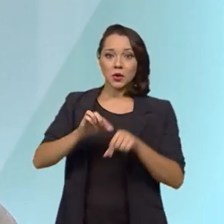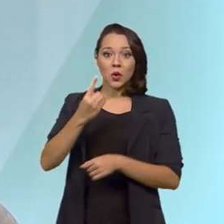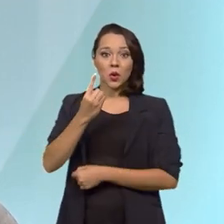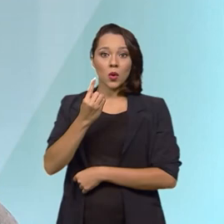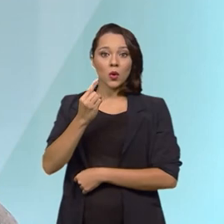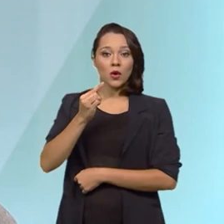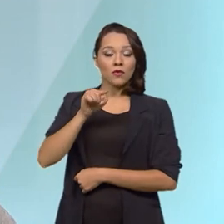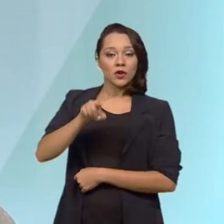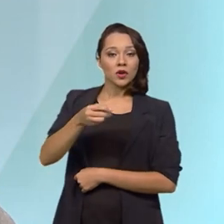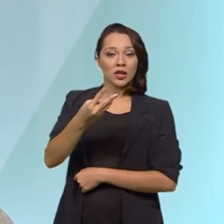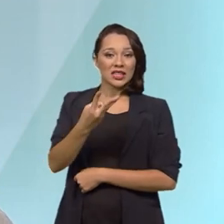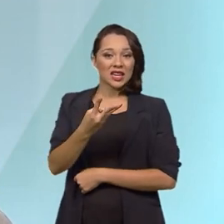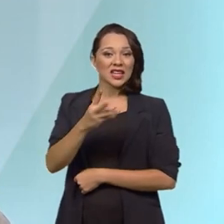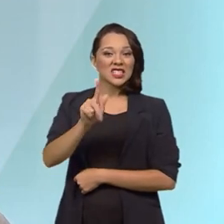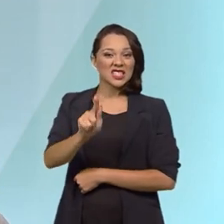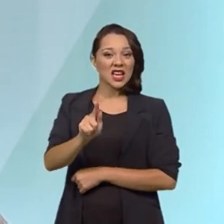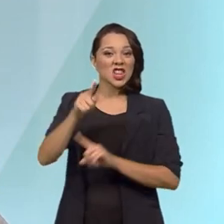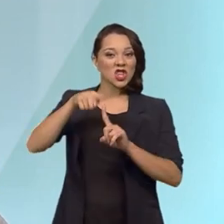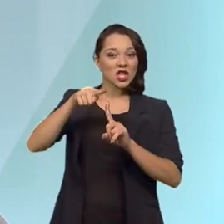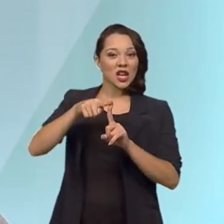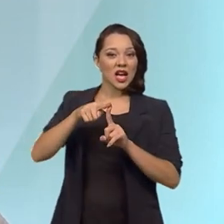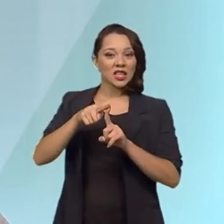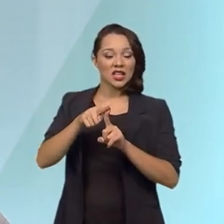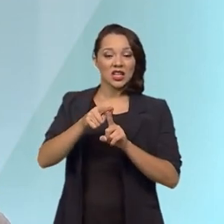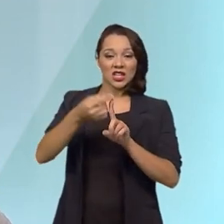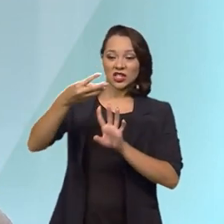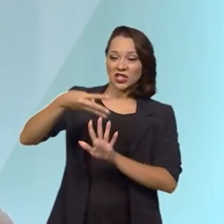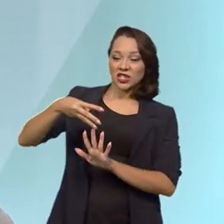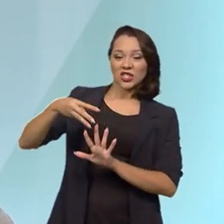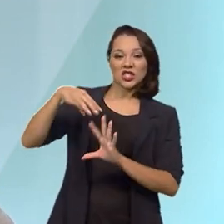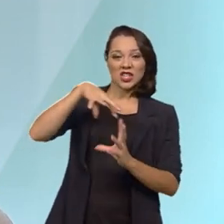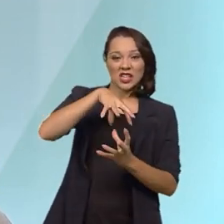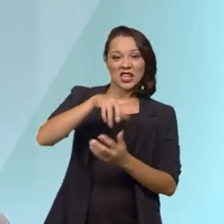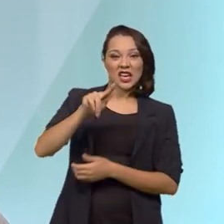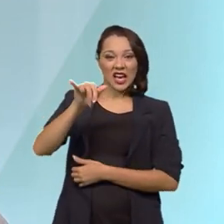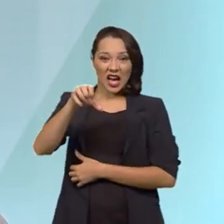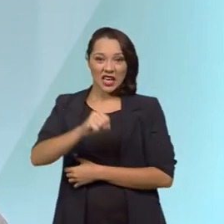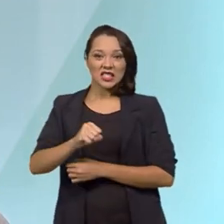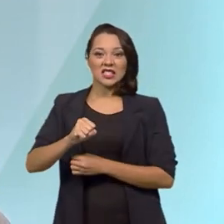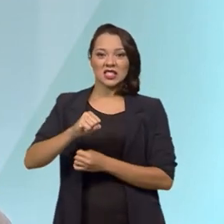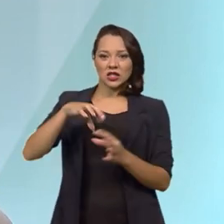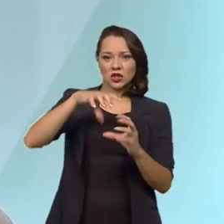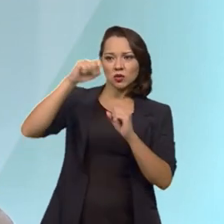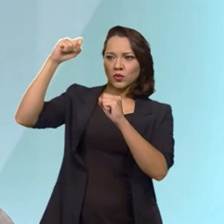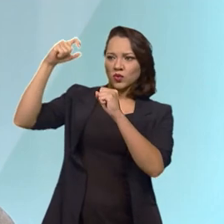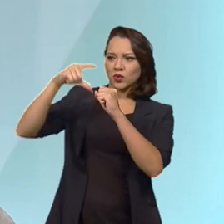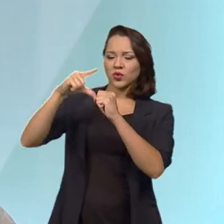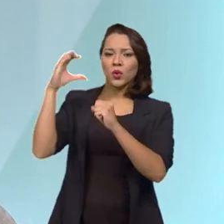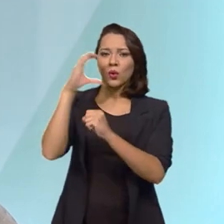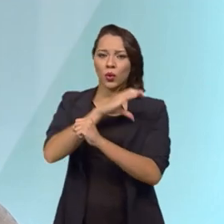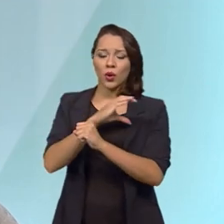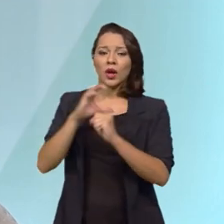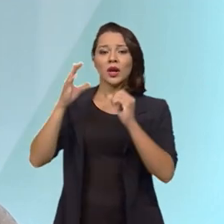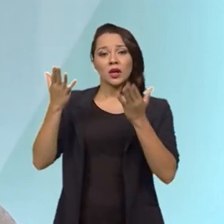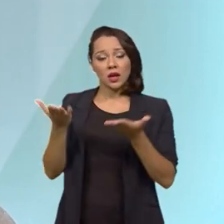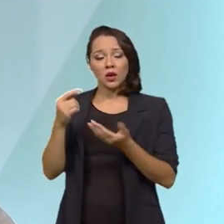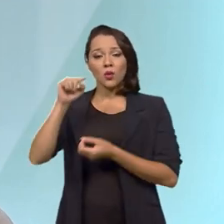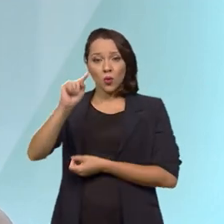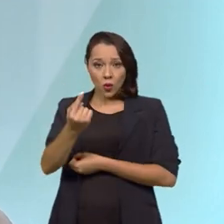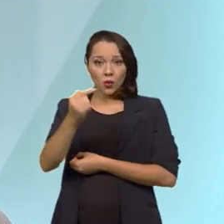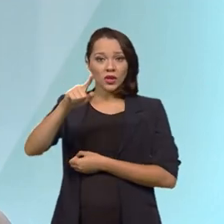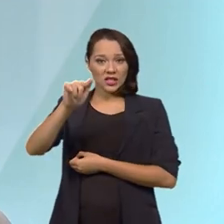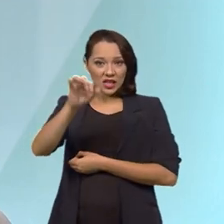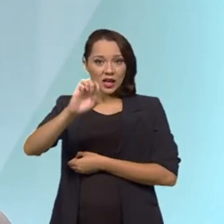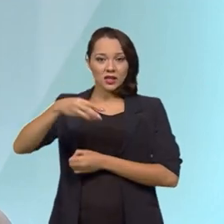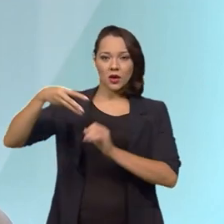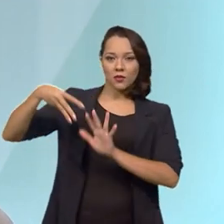de emissões de gás de efeito estufa e, dentre elas, o metano. O Brasil agora está fazendo, nós, do Ministério do Meio